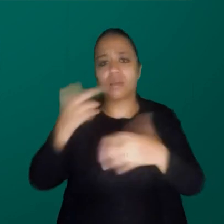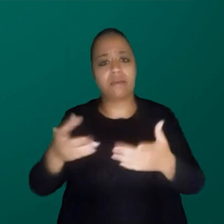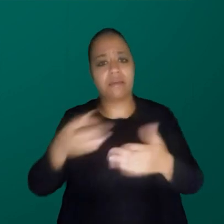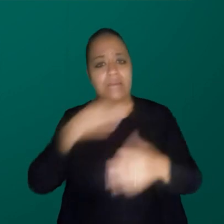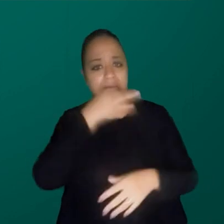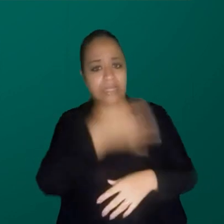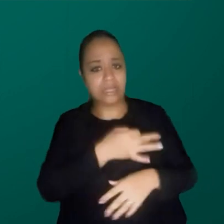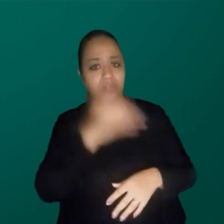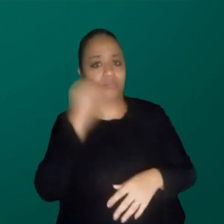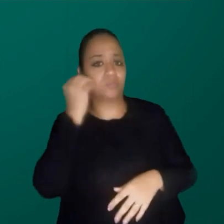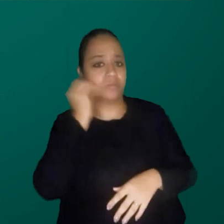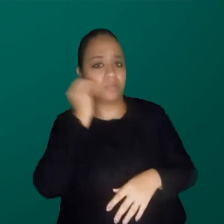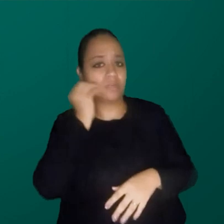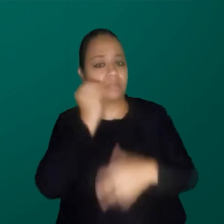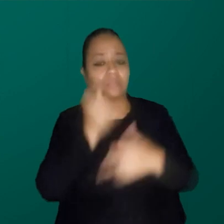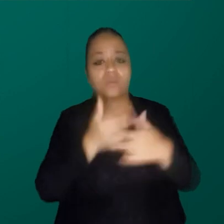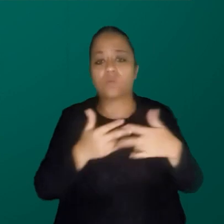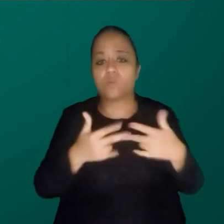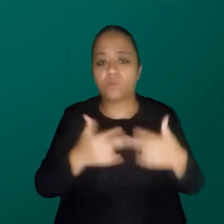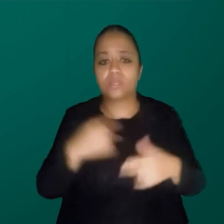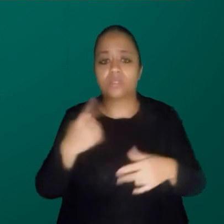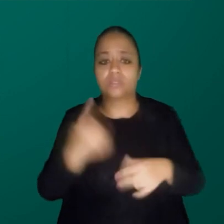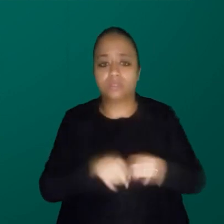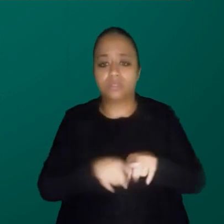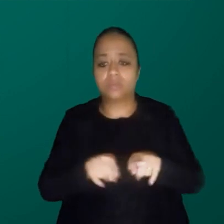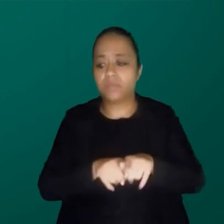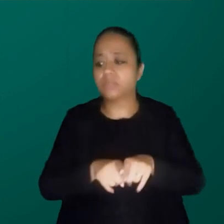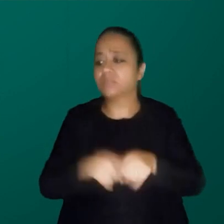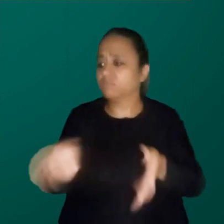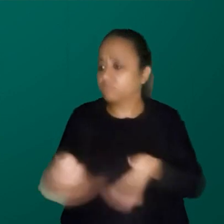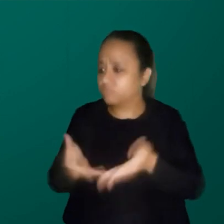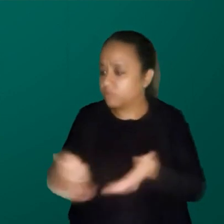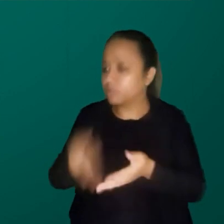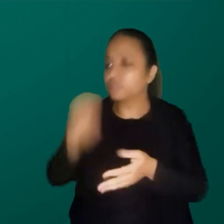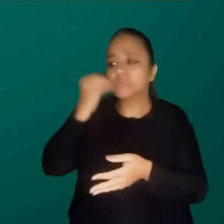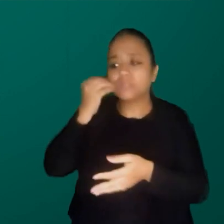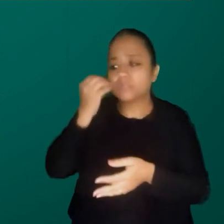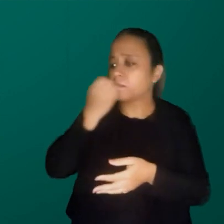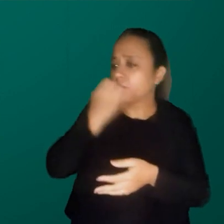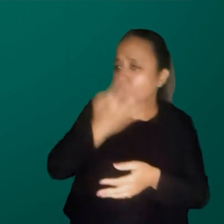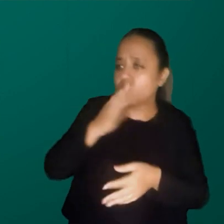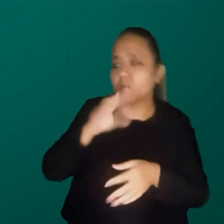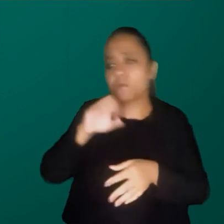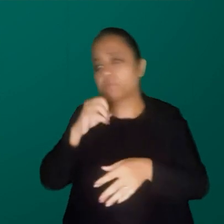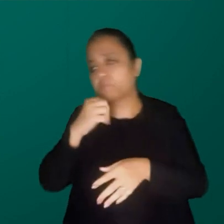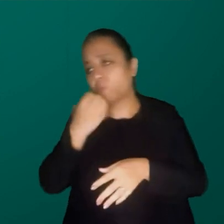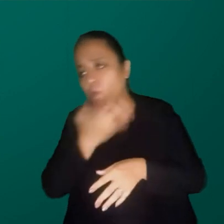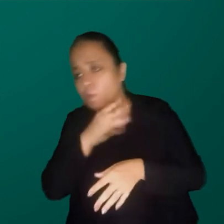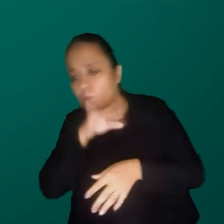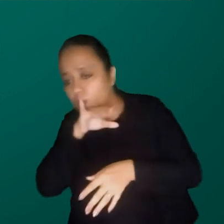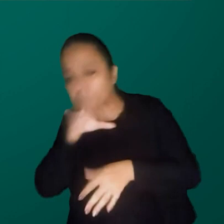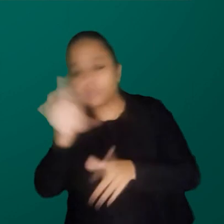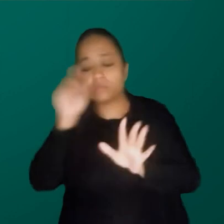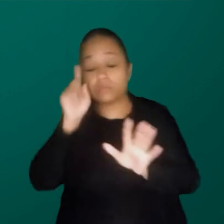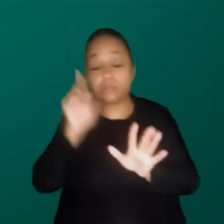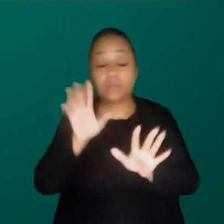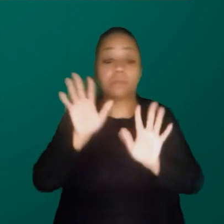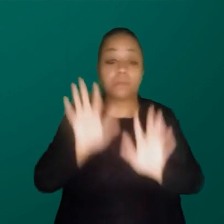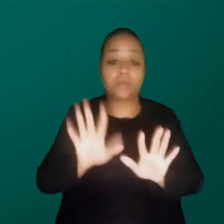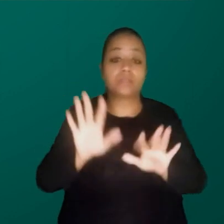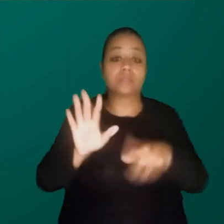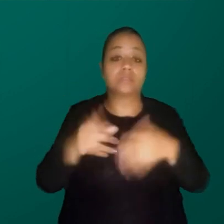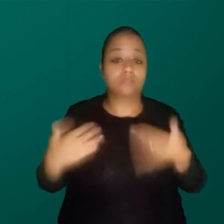mais crítica sobre as experiências que a gente está também submetendo a elas, se são experiências boas ou não, ainda não chegamos no ponto